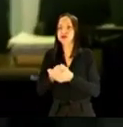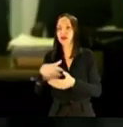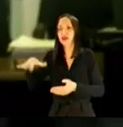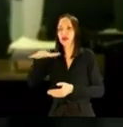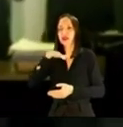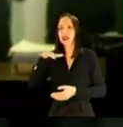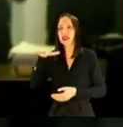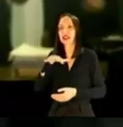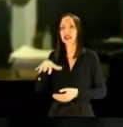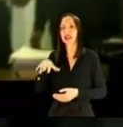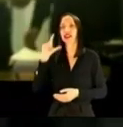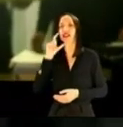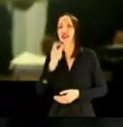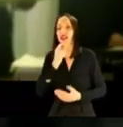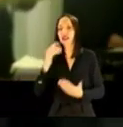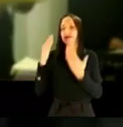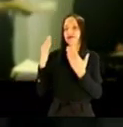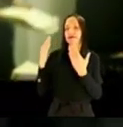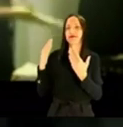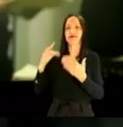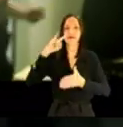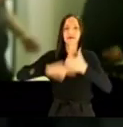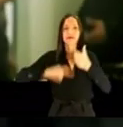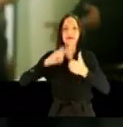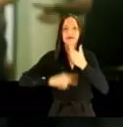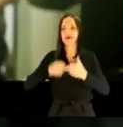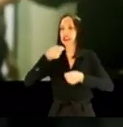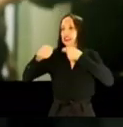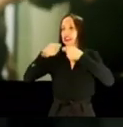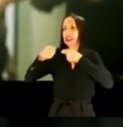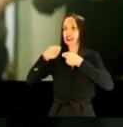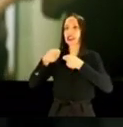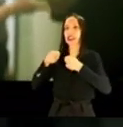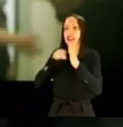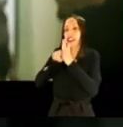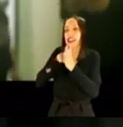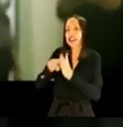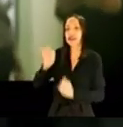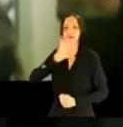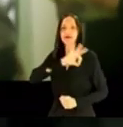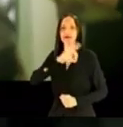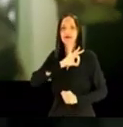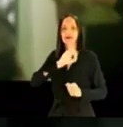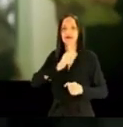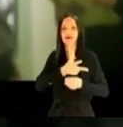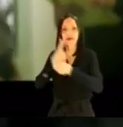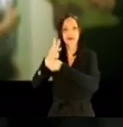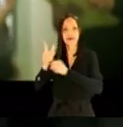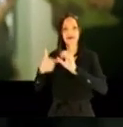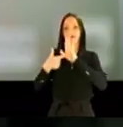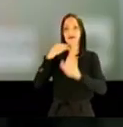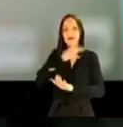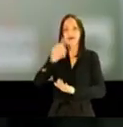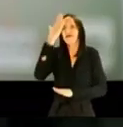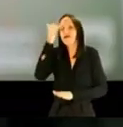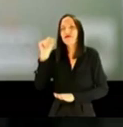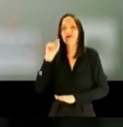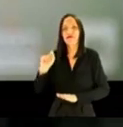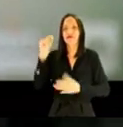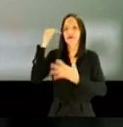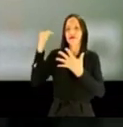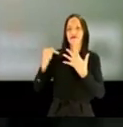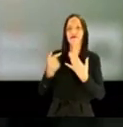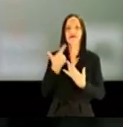São muitas histórias suspeitas em torno do prefeito. Muitos documentos, reportagens e muitas investigações policiais. No próximo